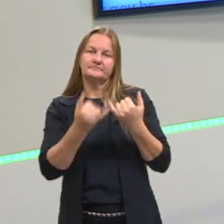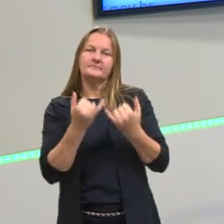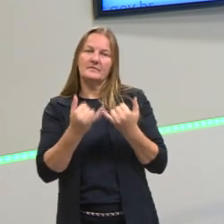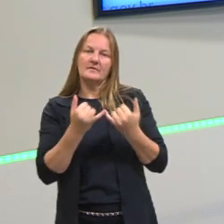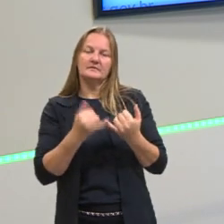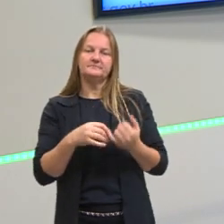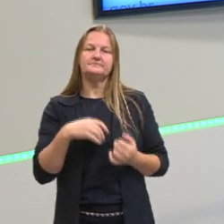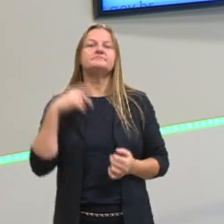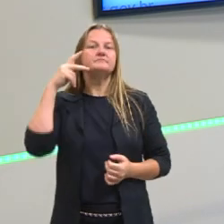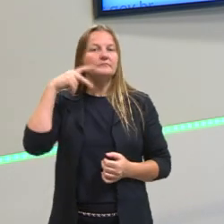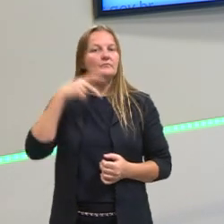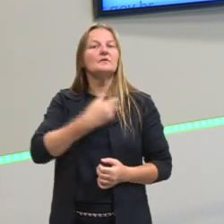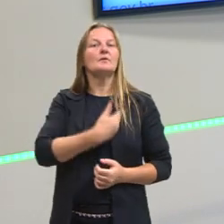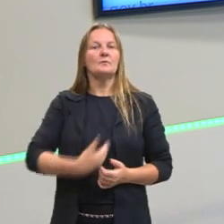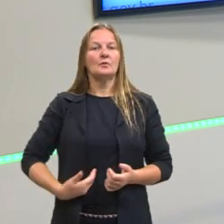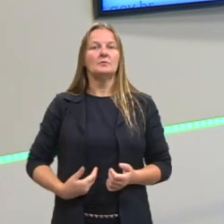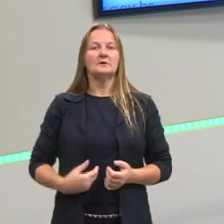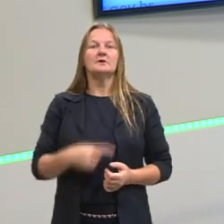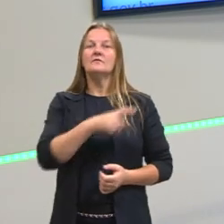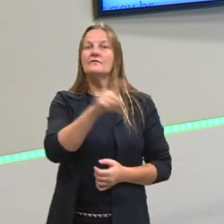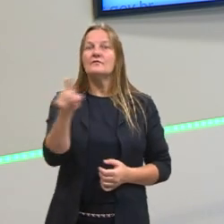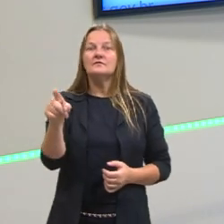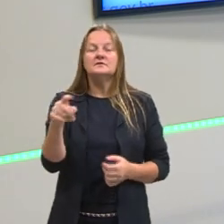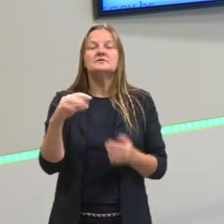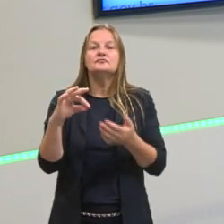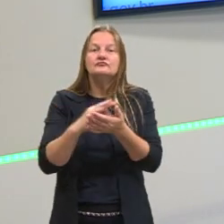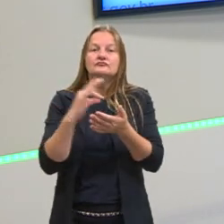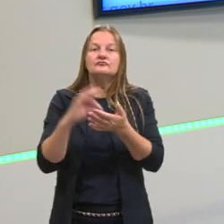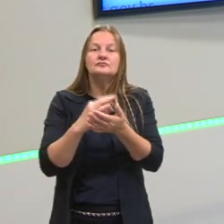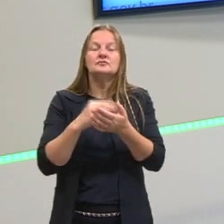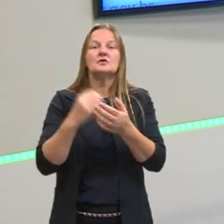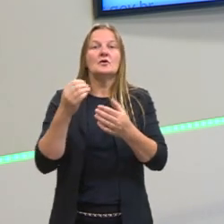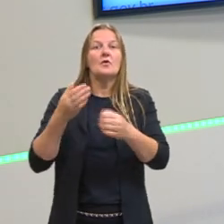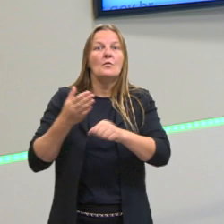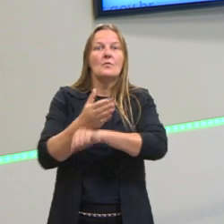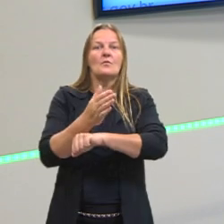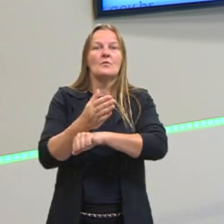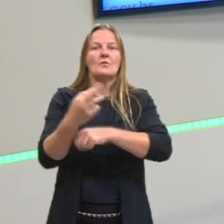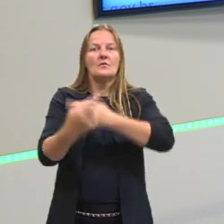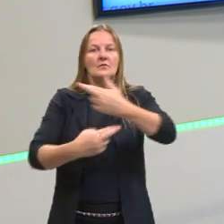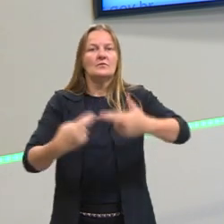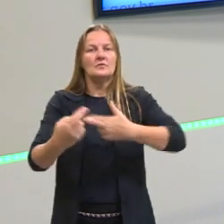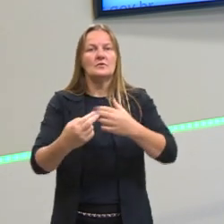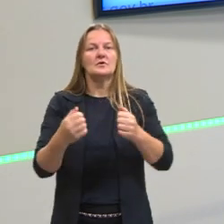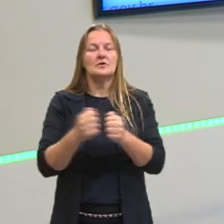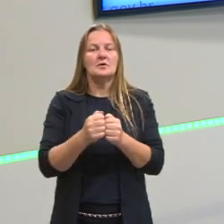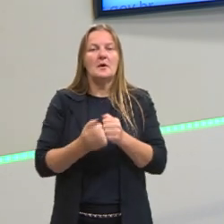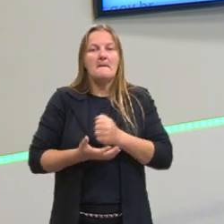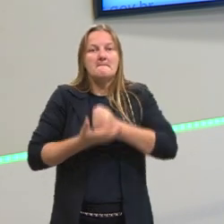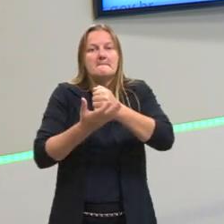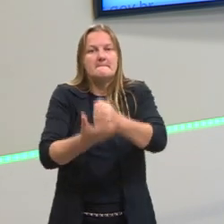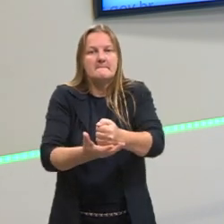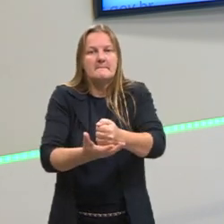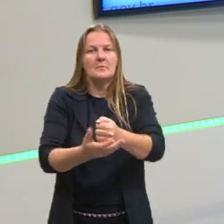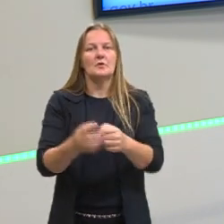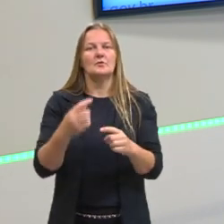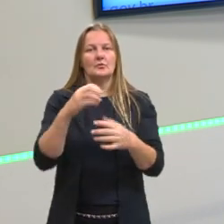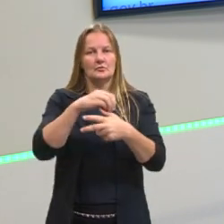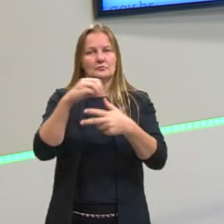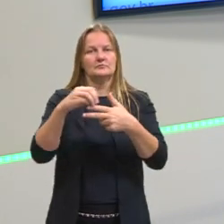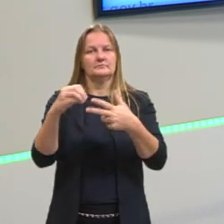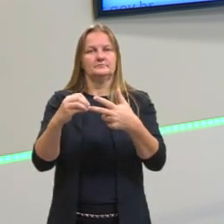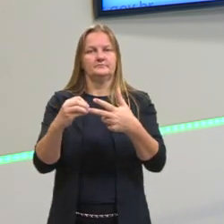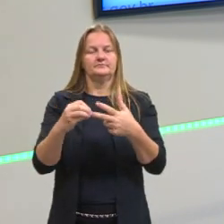políticas públicas. Olha quantos de vocês estão interados na sociedade, beneficiados com o Enem.